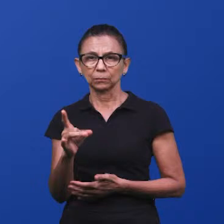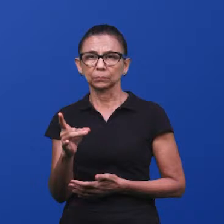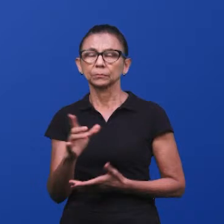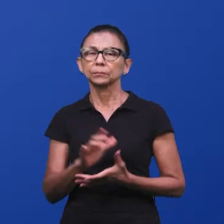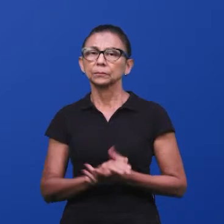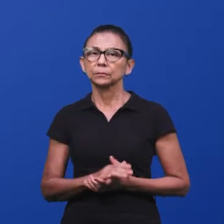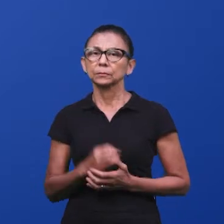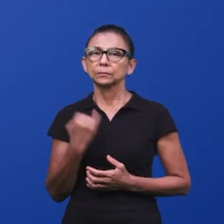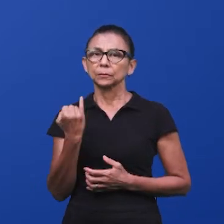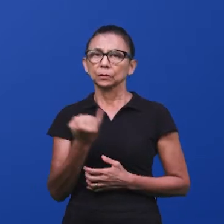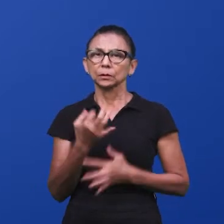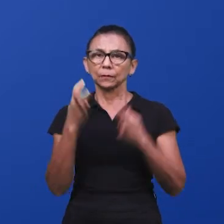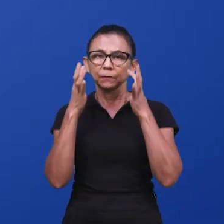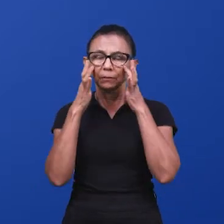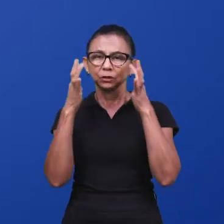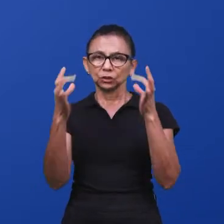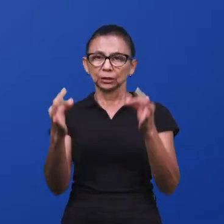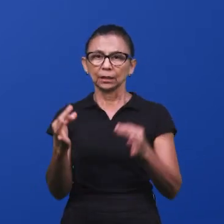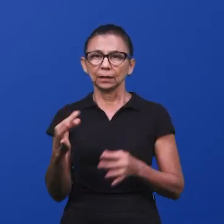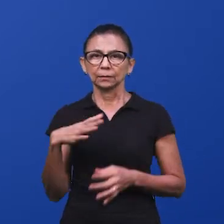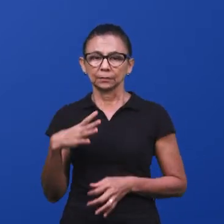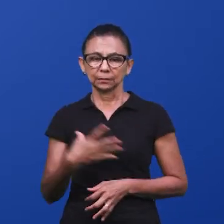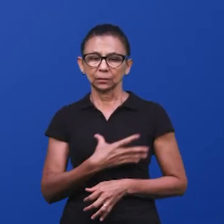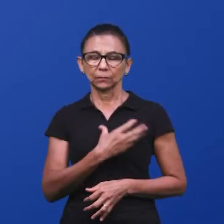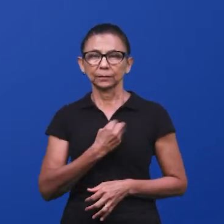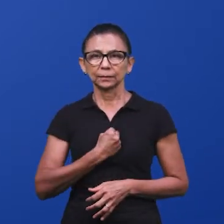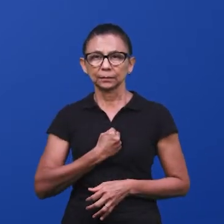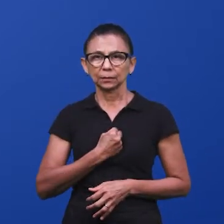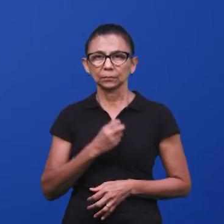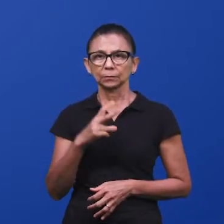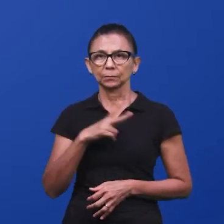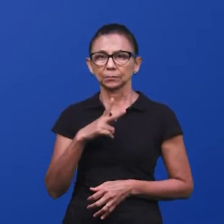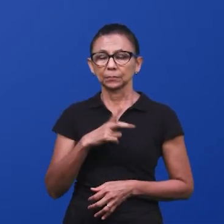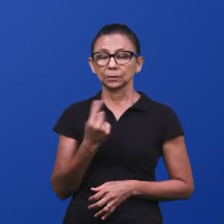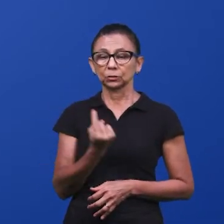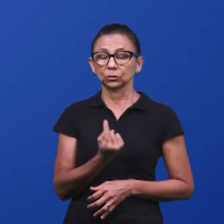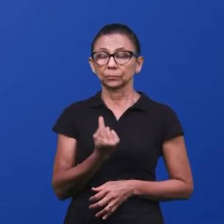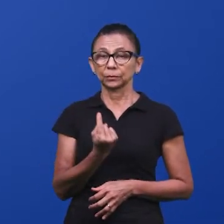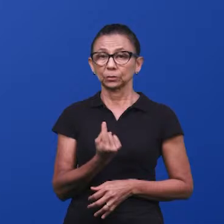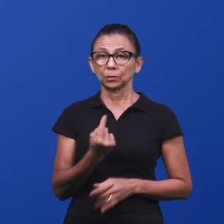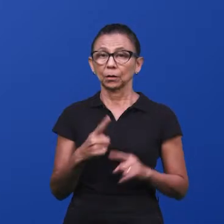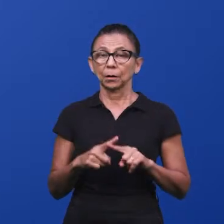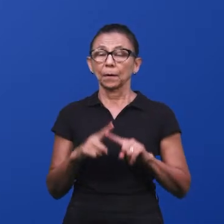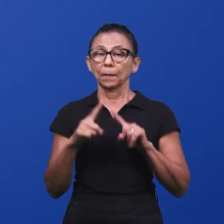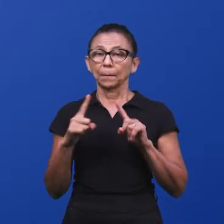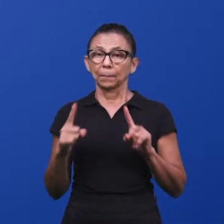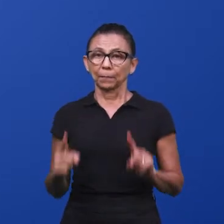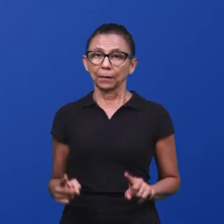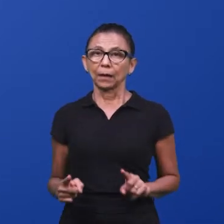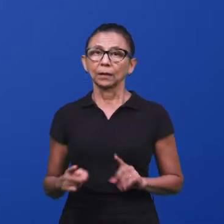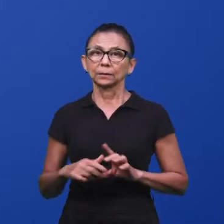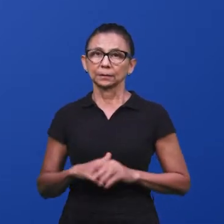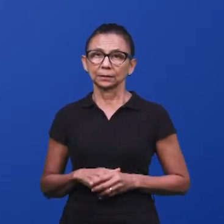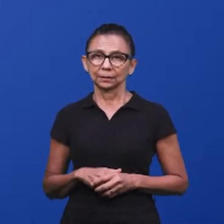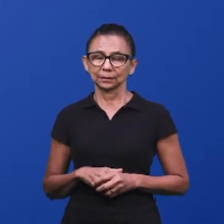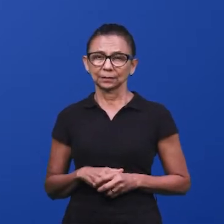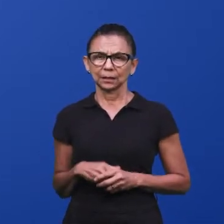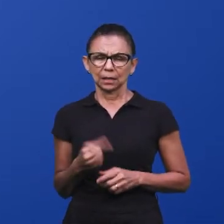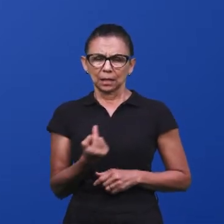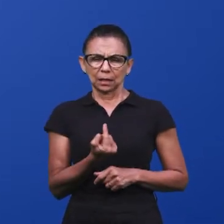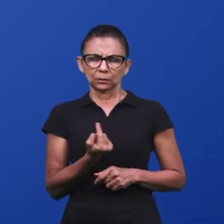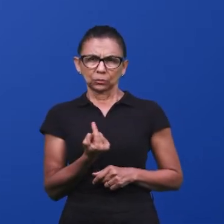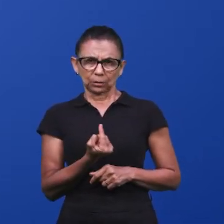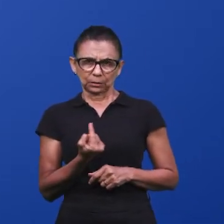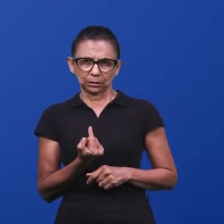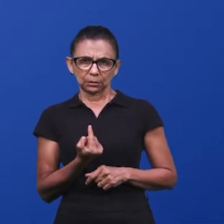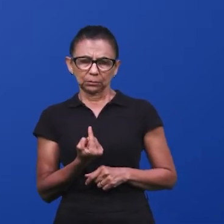pela sua salvação. Sempre vigiando. Agora, amados irmãos, essa busca não é feita